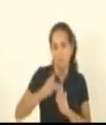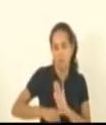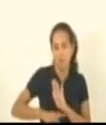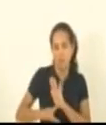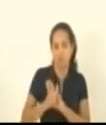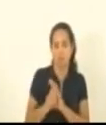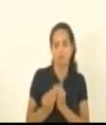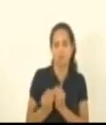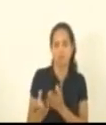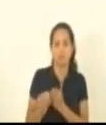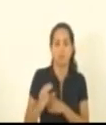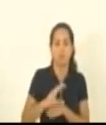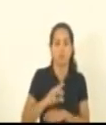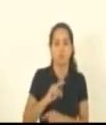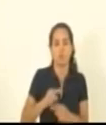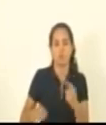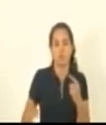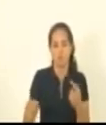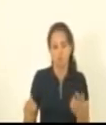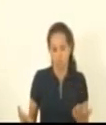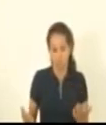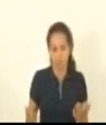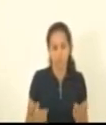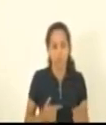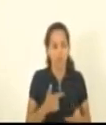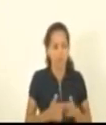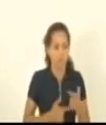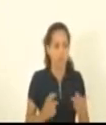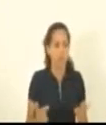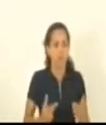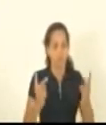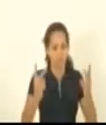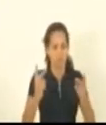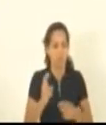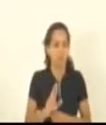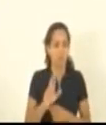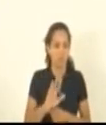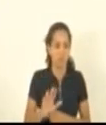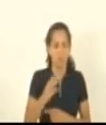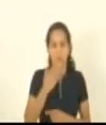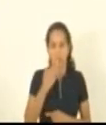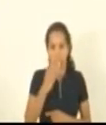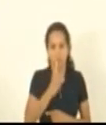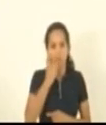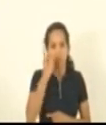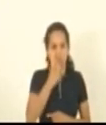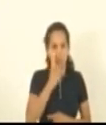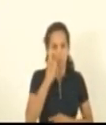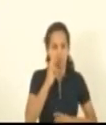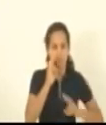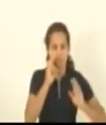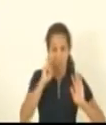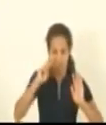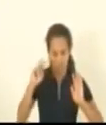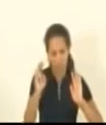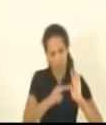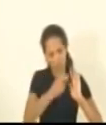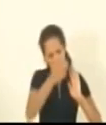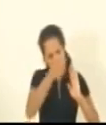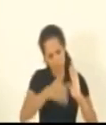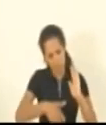inconstitucionais então é um trabalho que tem que ser valorizado e eu peço aos deputados que olhem isso aí esses